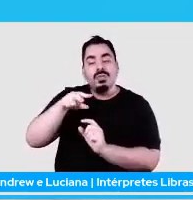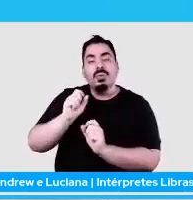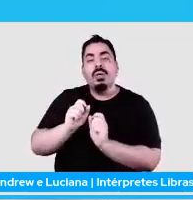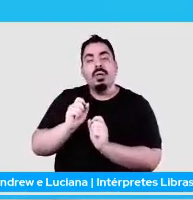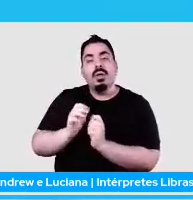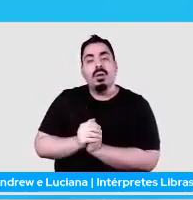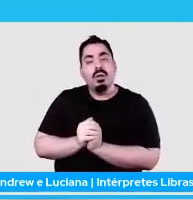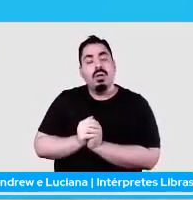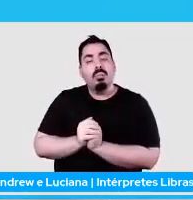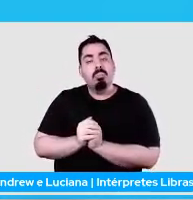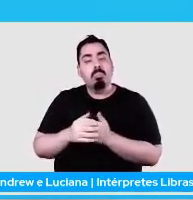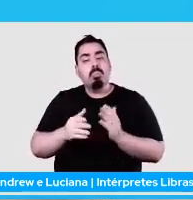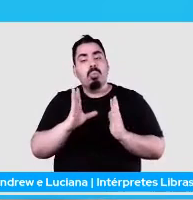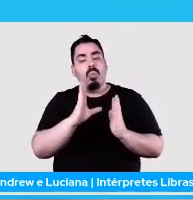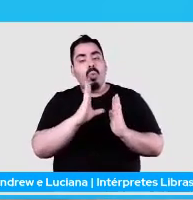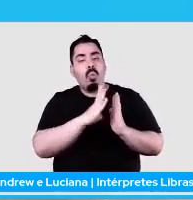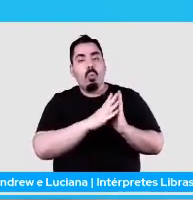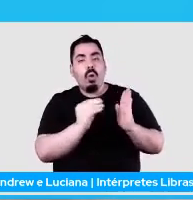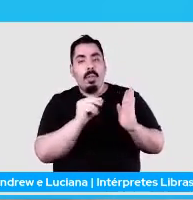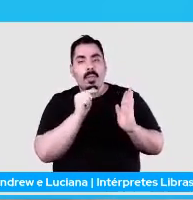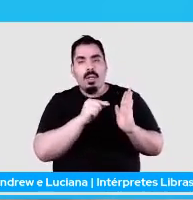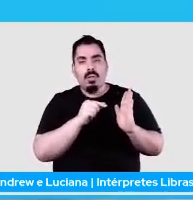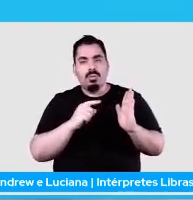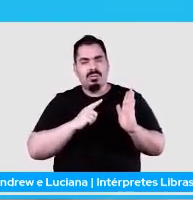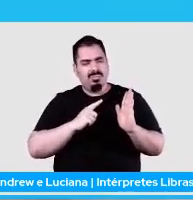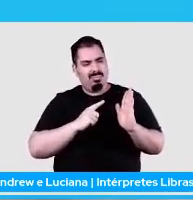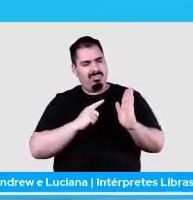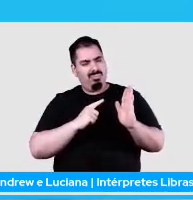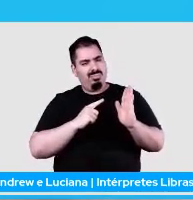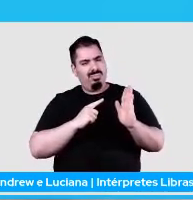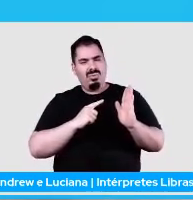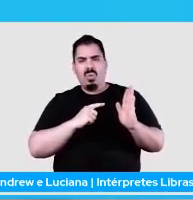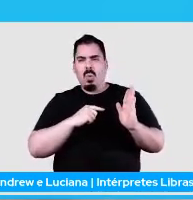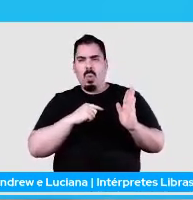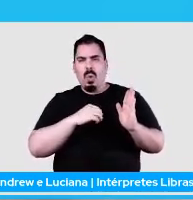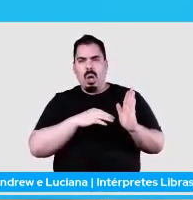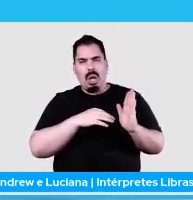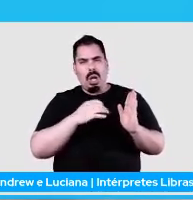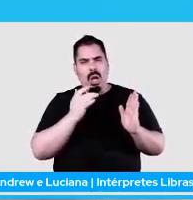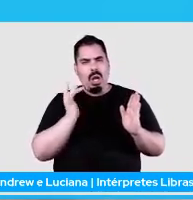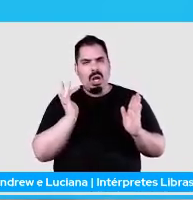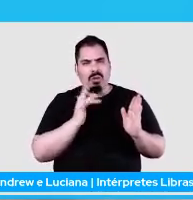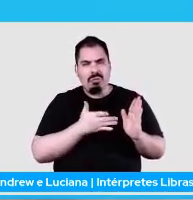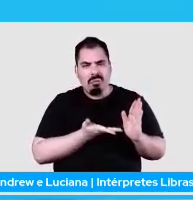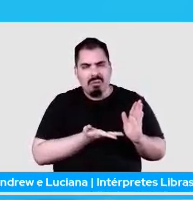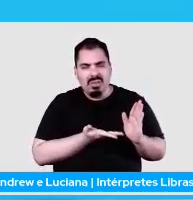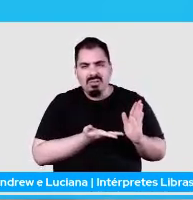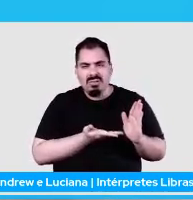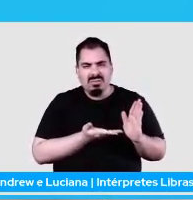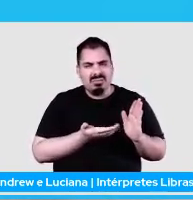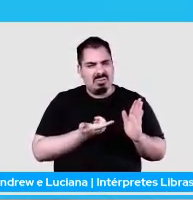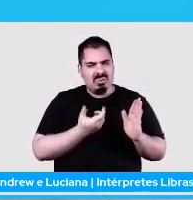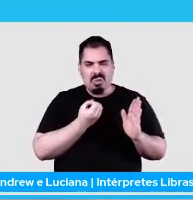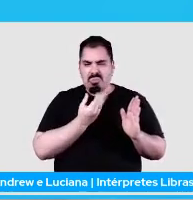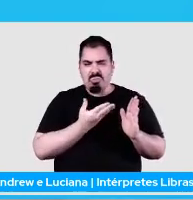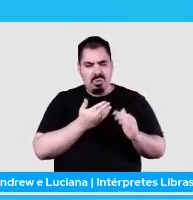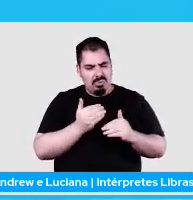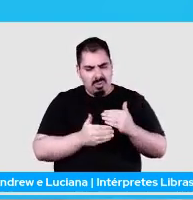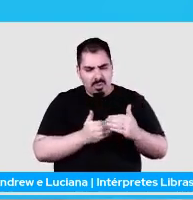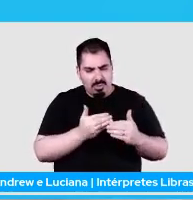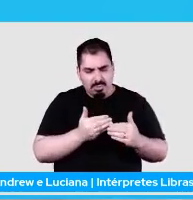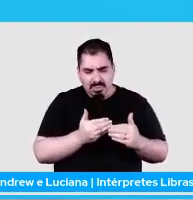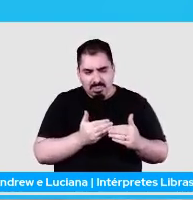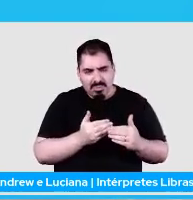modelos com acurácia horrível, né? Tipo, uma performance não tão muito boa e a gente falou, opa, tem alguma coisa errada.